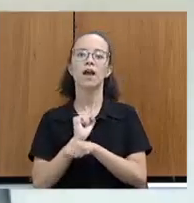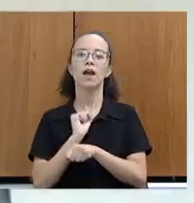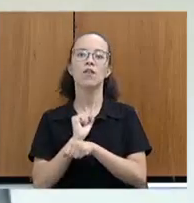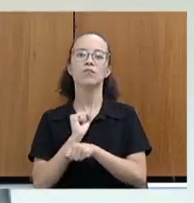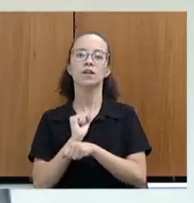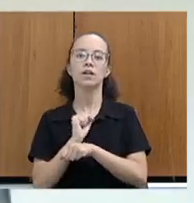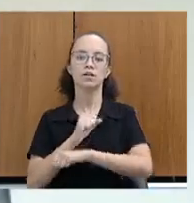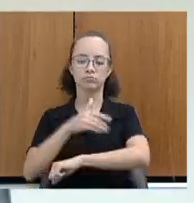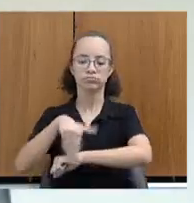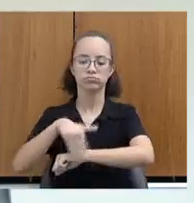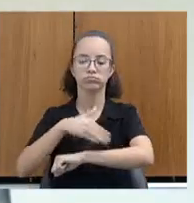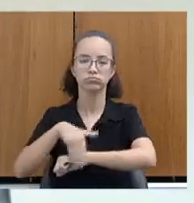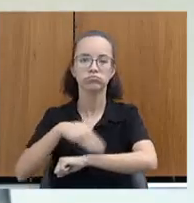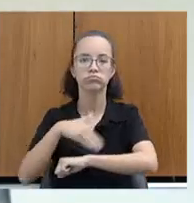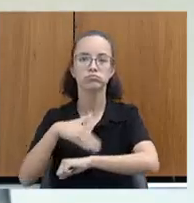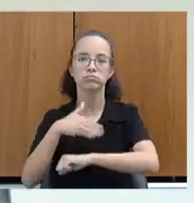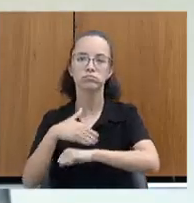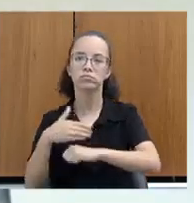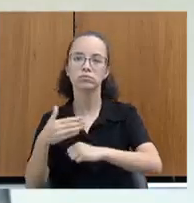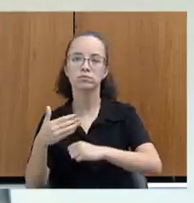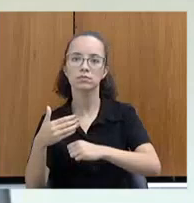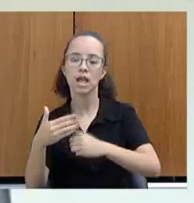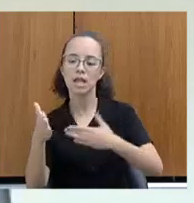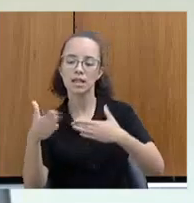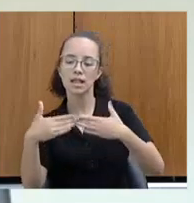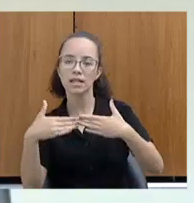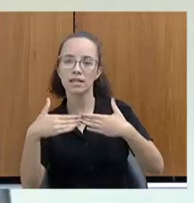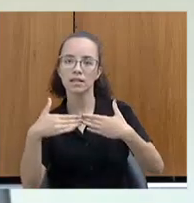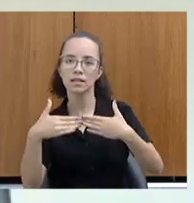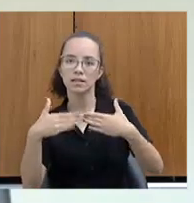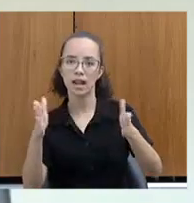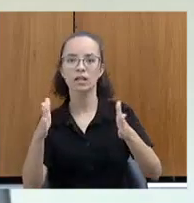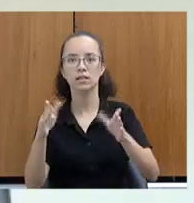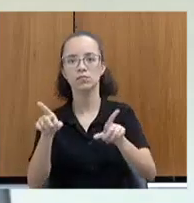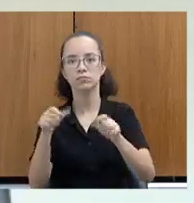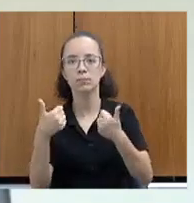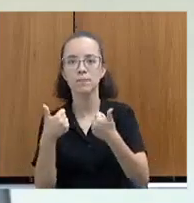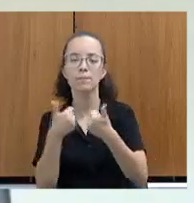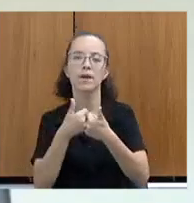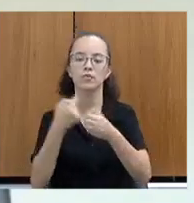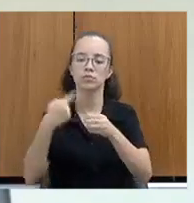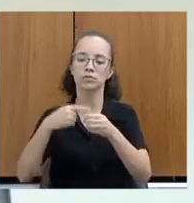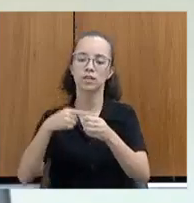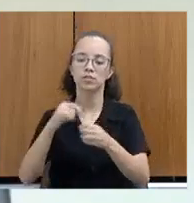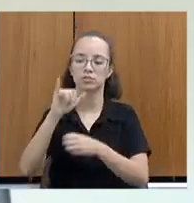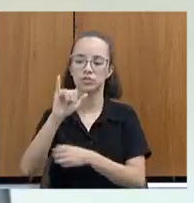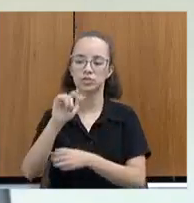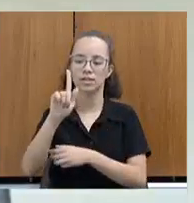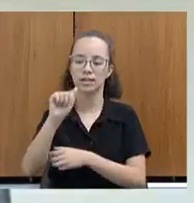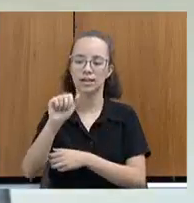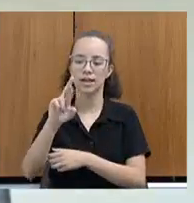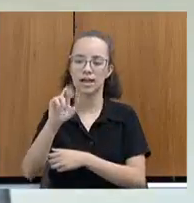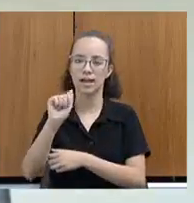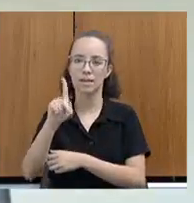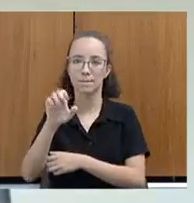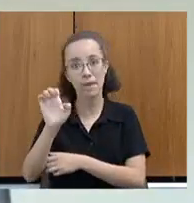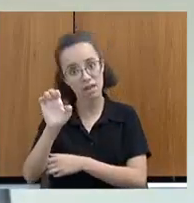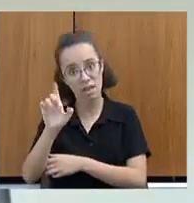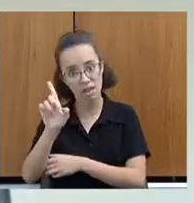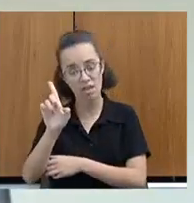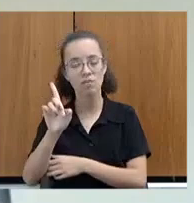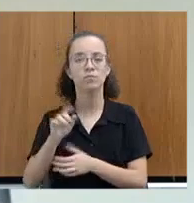acostamento na entrada da cidade de Igarapé e que esses dois policiais iriam acompanhá-los até a cidade de Bonfim.